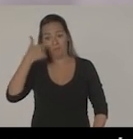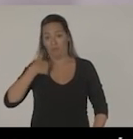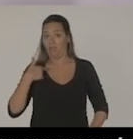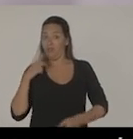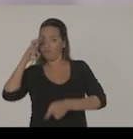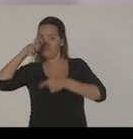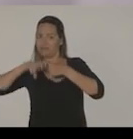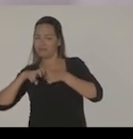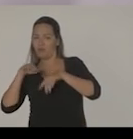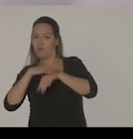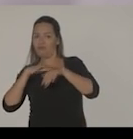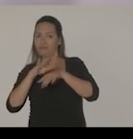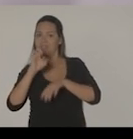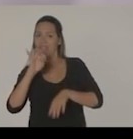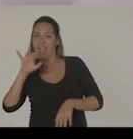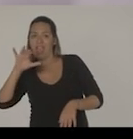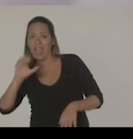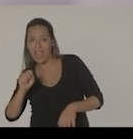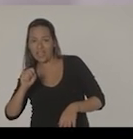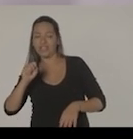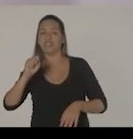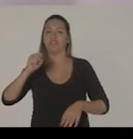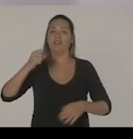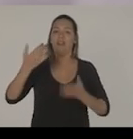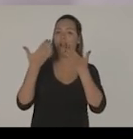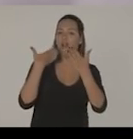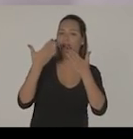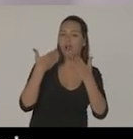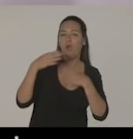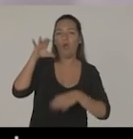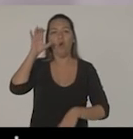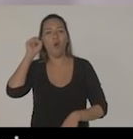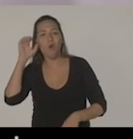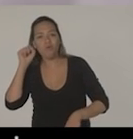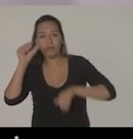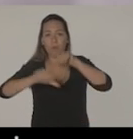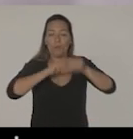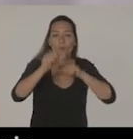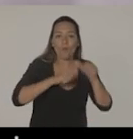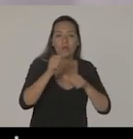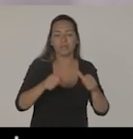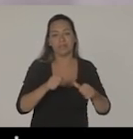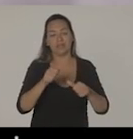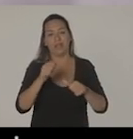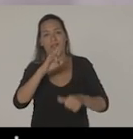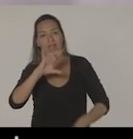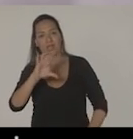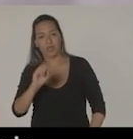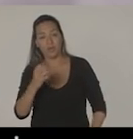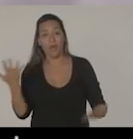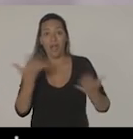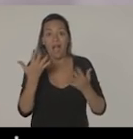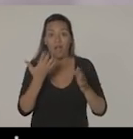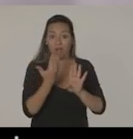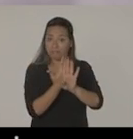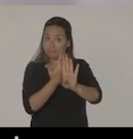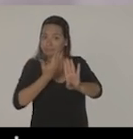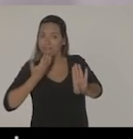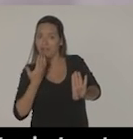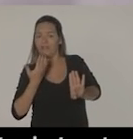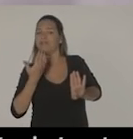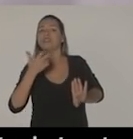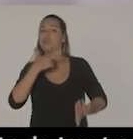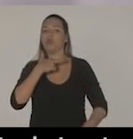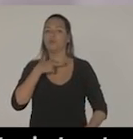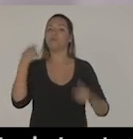cidade da mesma maneira, mas você sabe que do lado de cá tem ética na política, do lado de cá tem a capacidade da gente sentar, ouvir e mudar essa cidade.